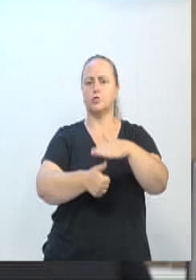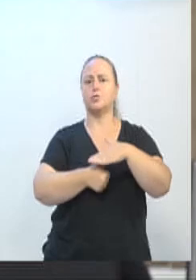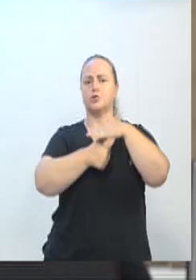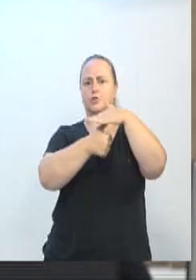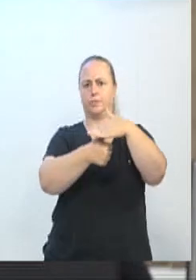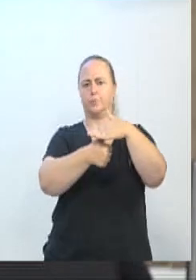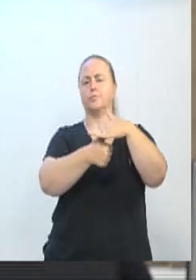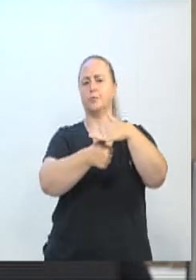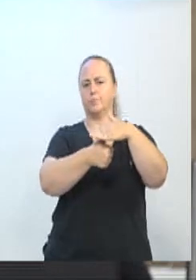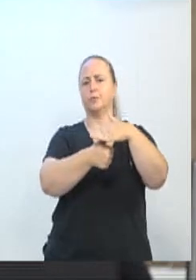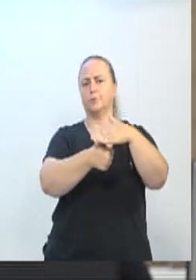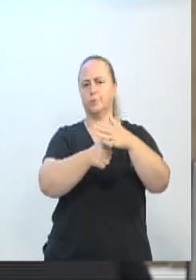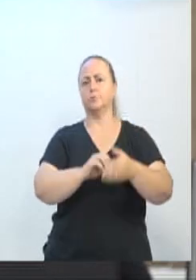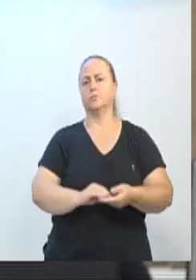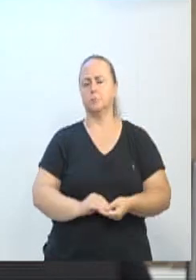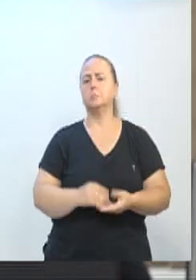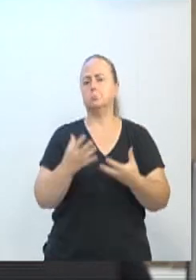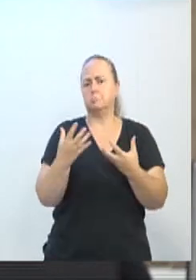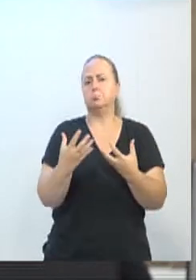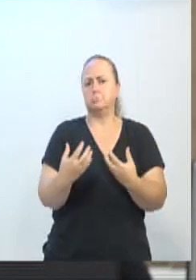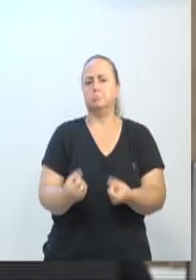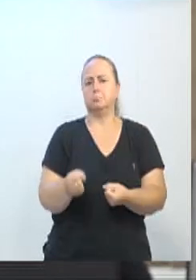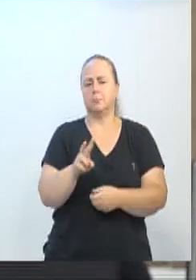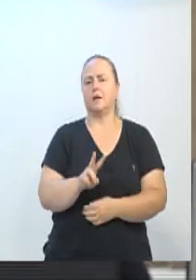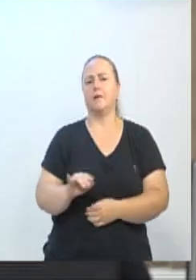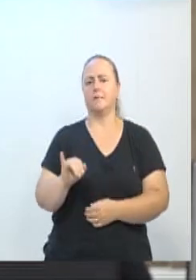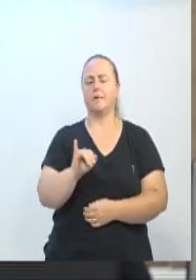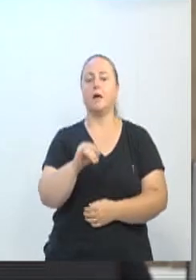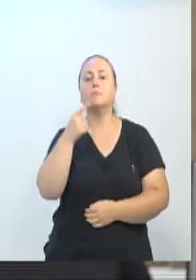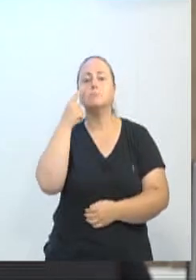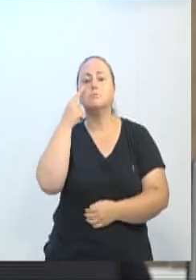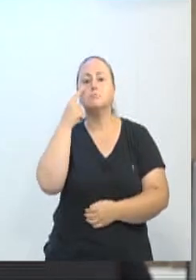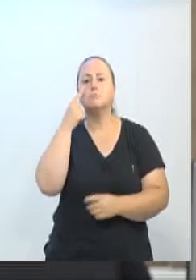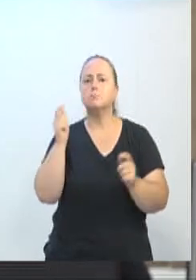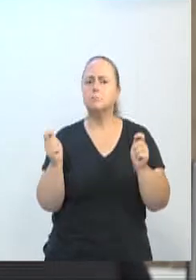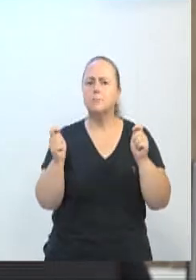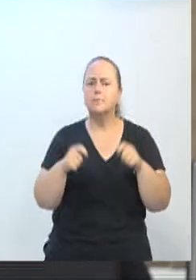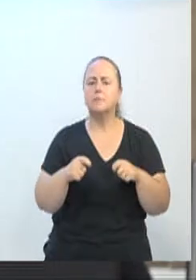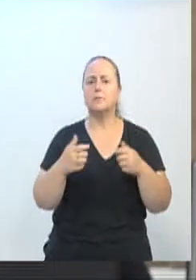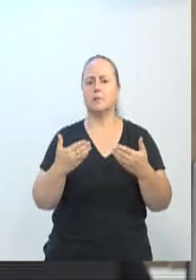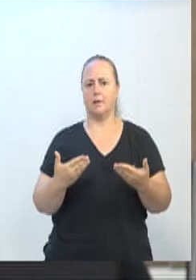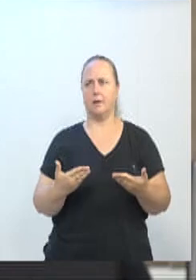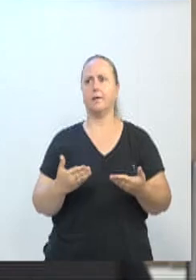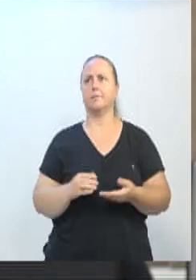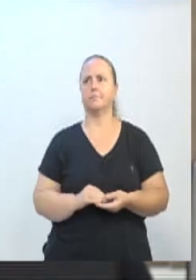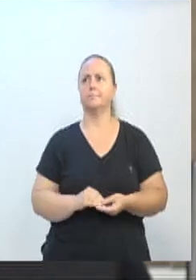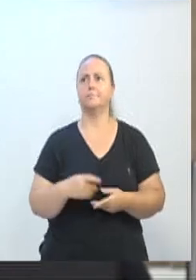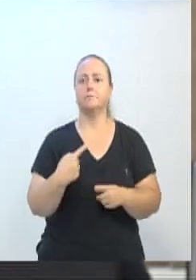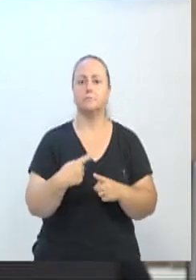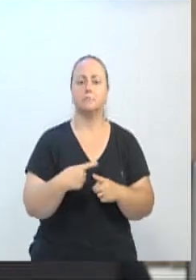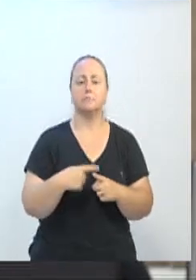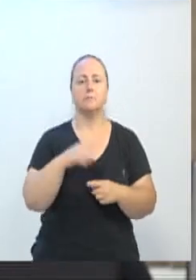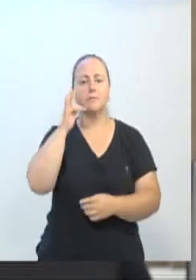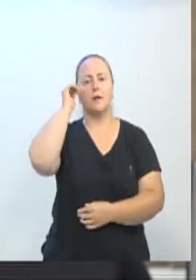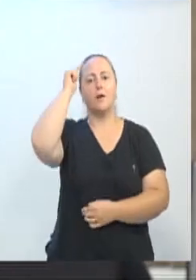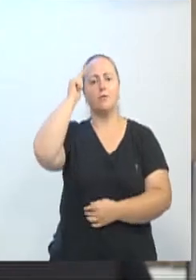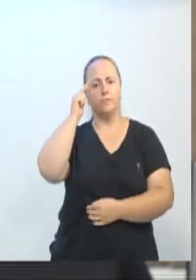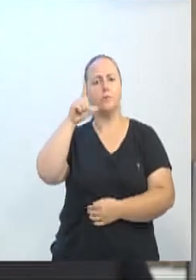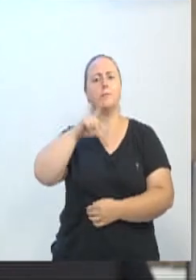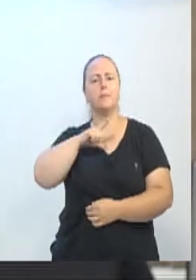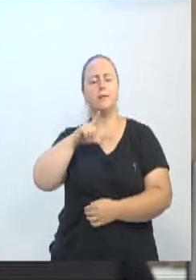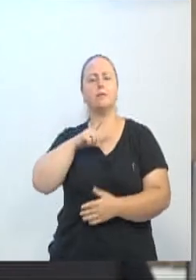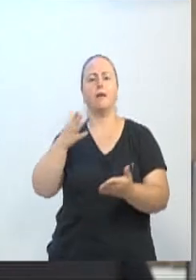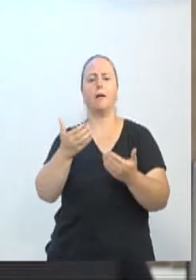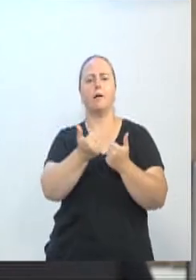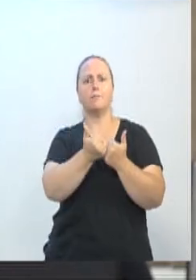FURB, que eu tenho certeza que irá nos receber, e vai verificar a possibilidade, até porque a FURB tem todo esse